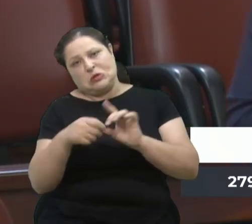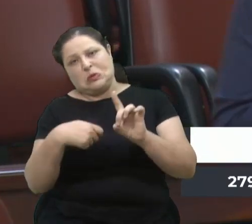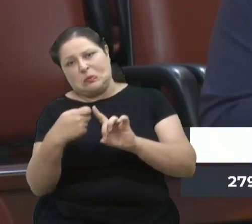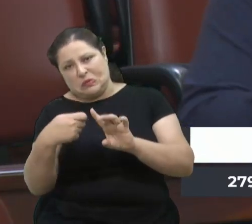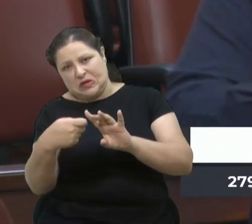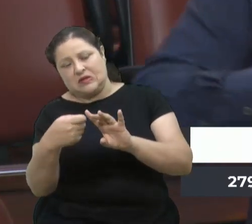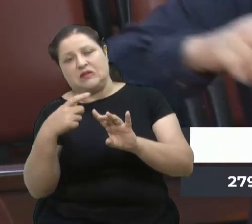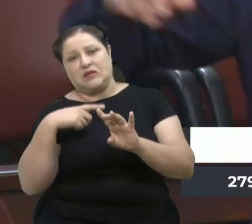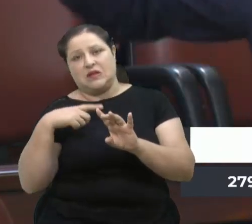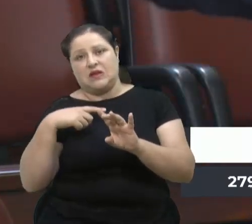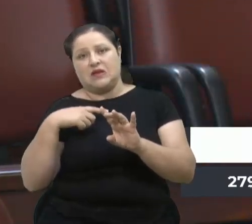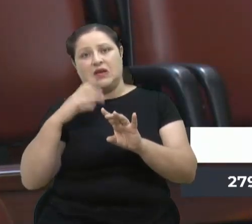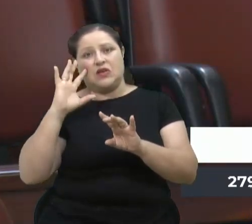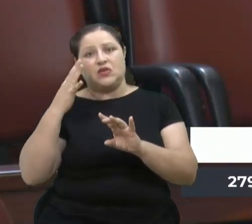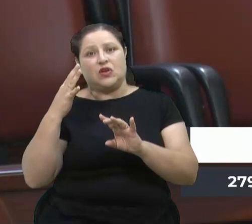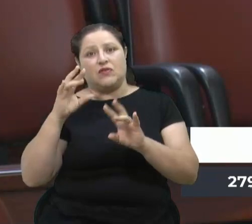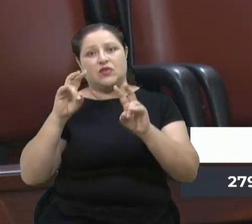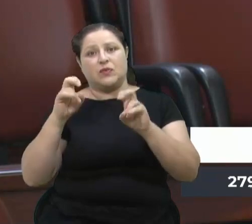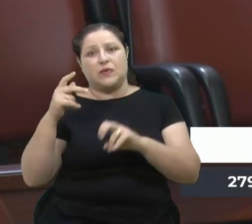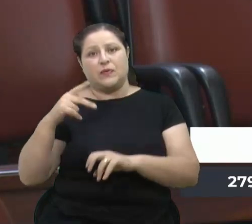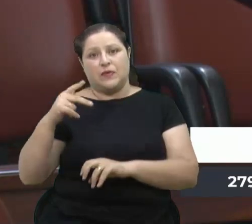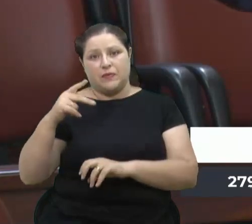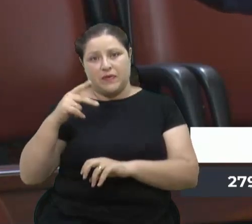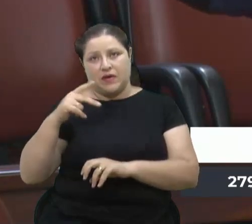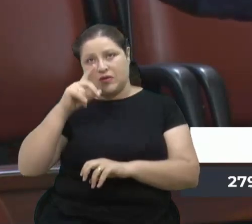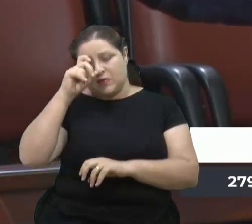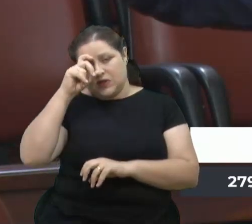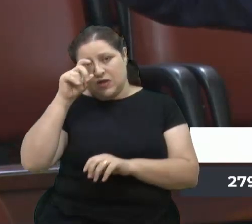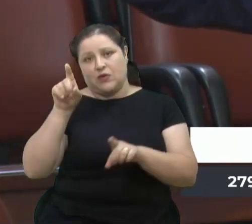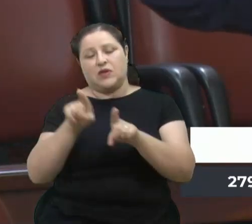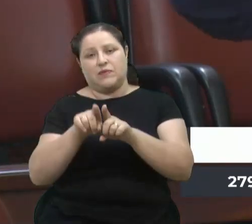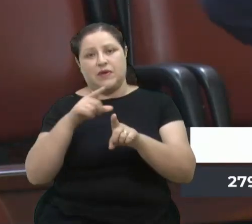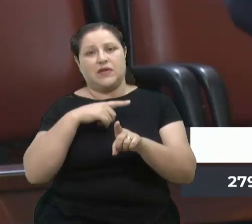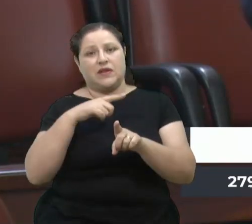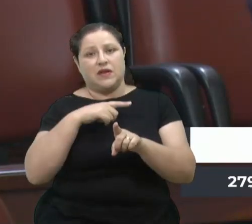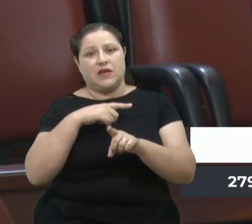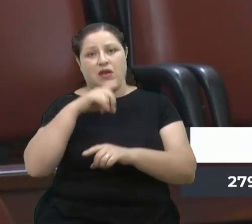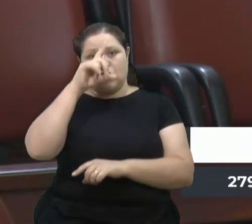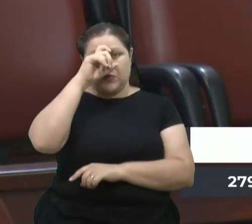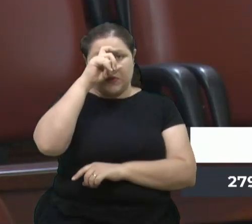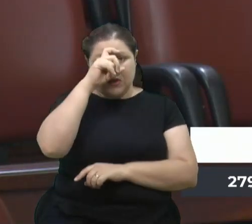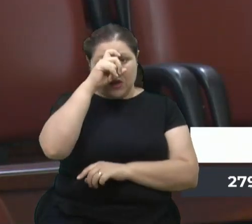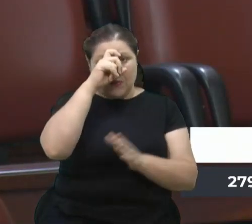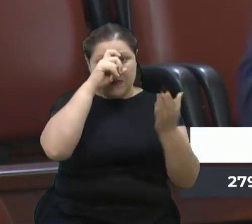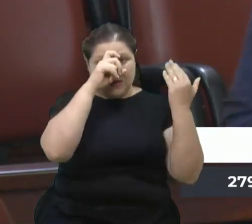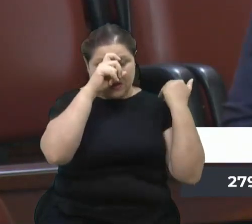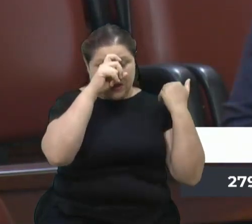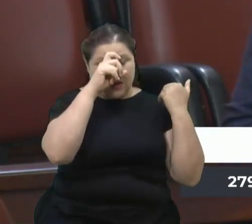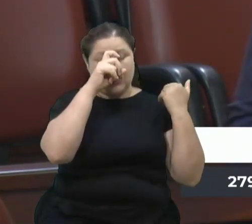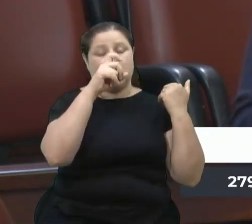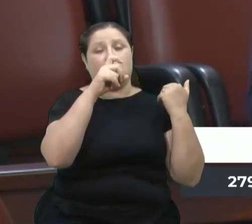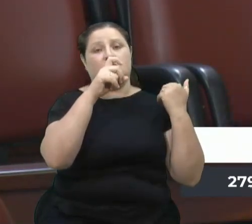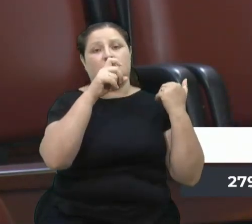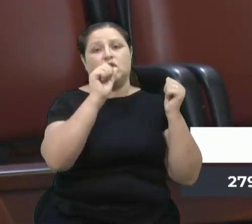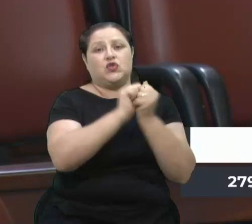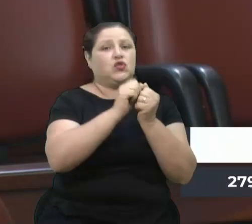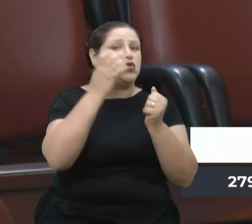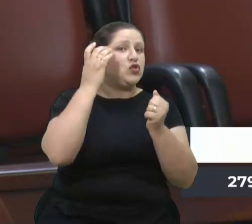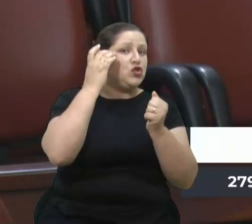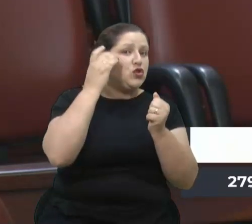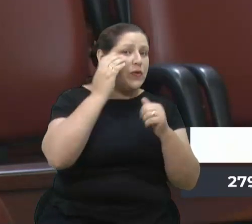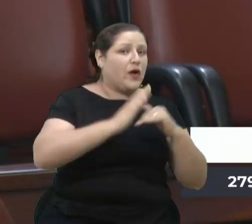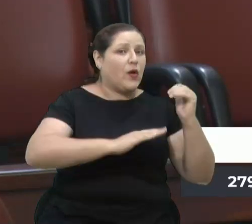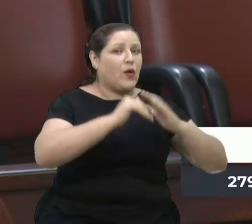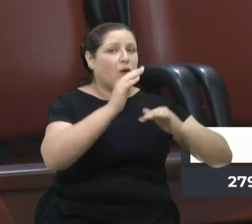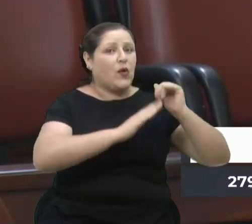Mas nós temos, ao mesmo tempo, o hospital que foi construído pelo prefeito Alceu Barbosa Velho, na época, com a secretária Dilma, que era o